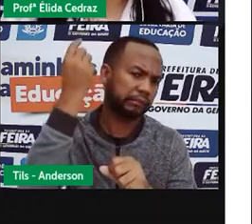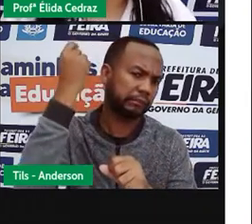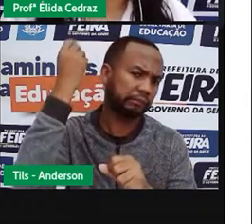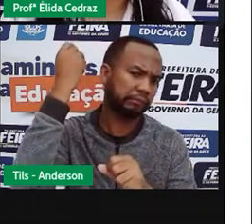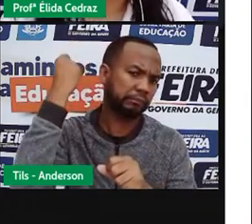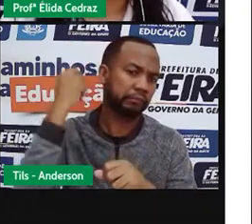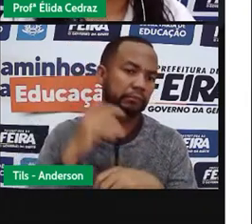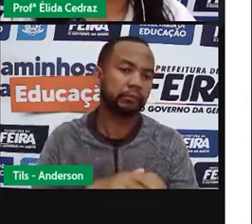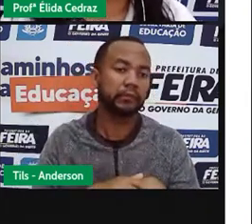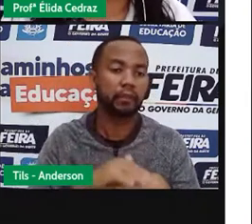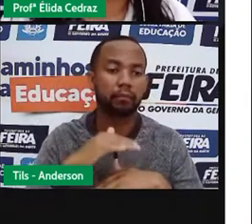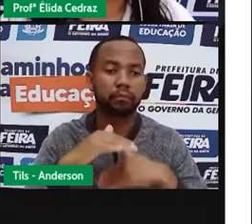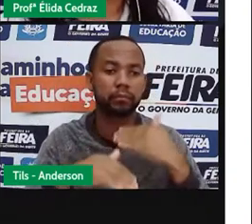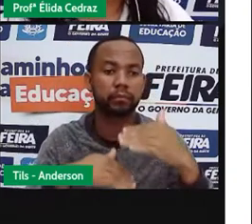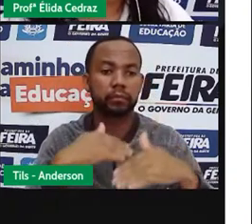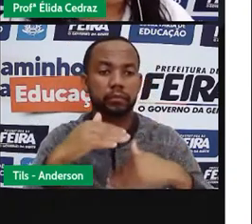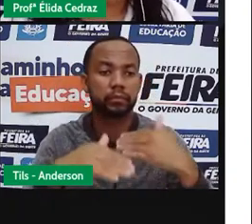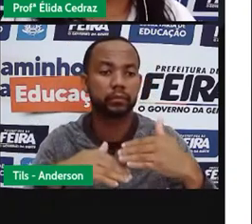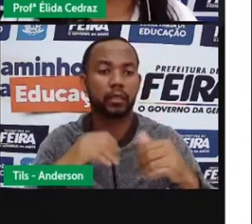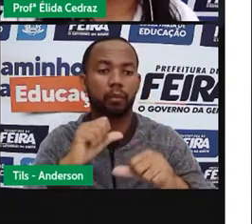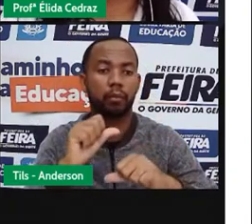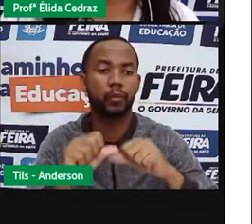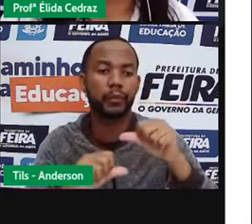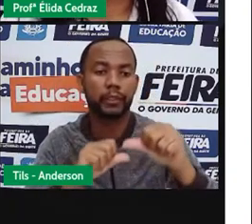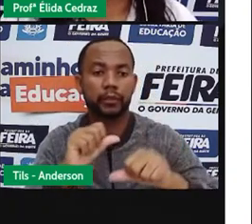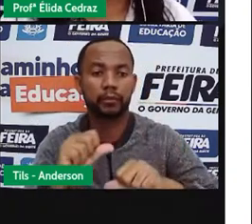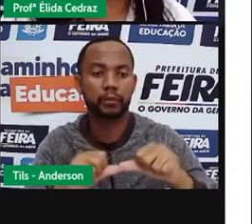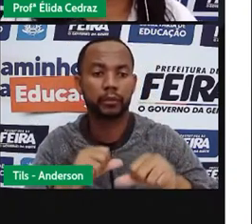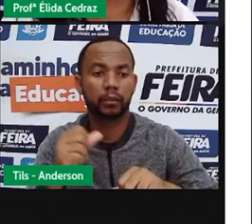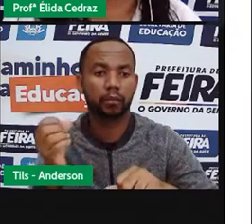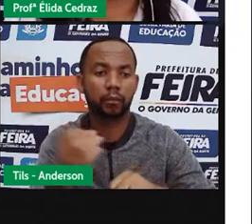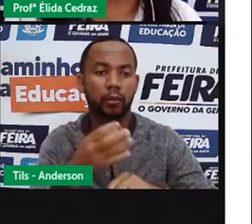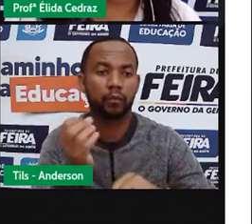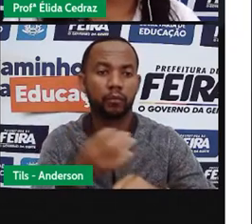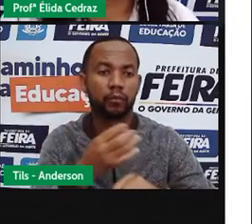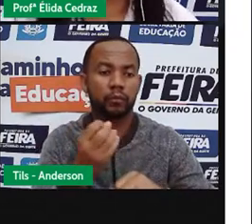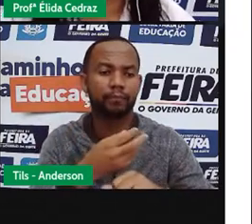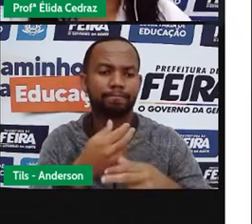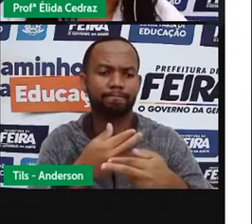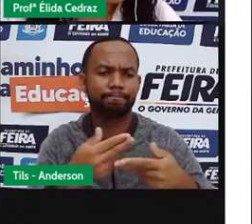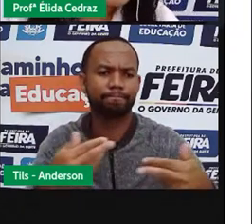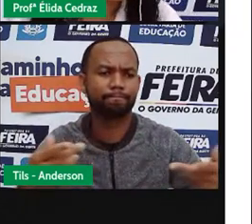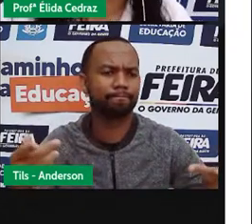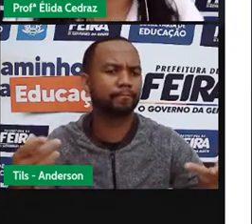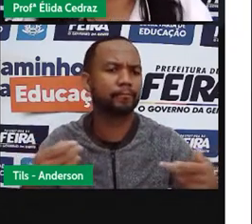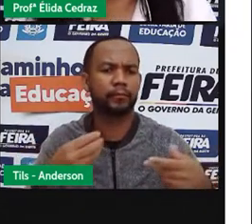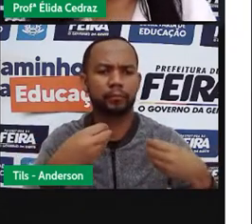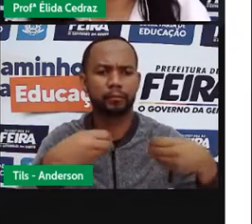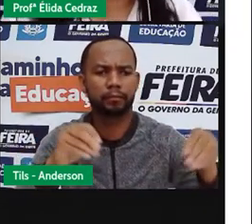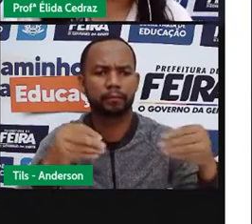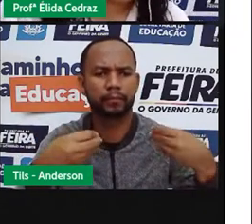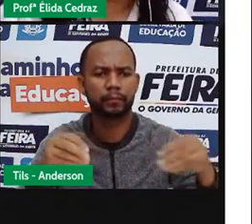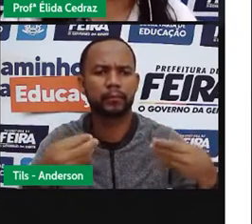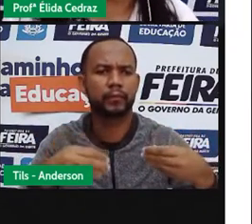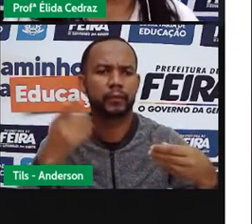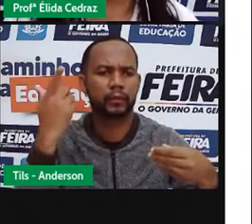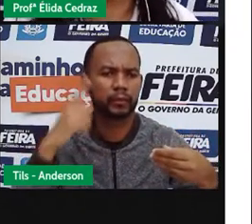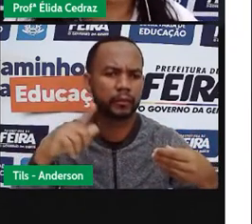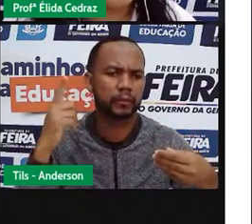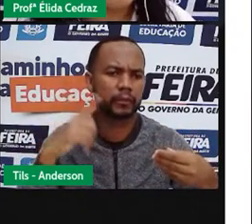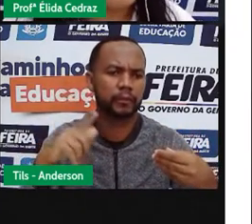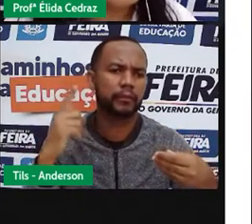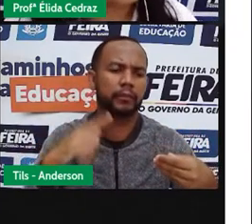papiros, eles foram sendo modelados, e foram em busca de materiais mais flexíveis, molinhos,